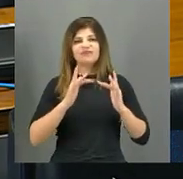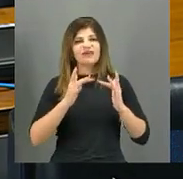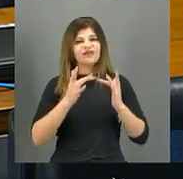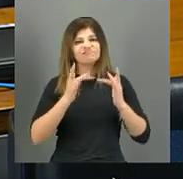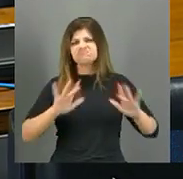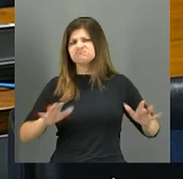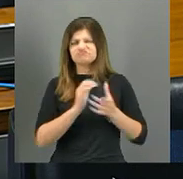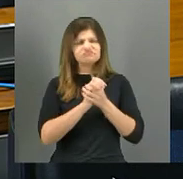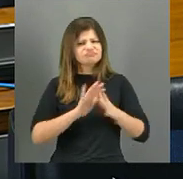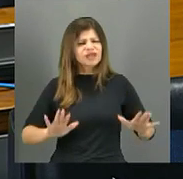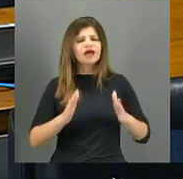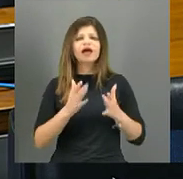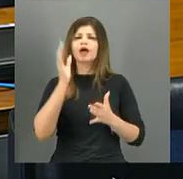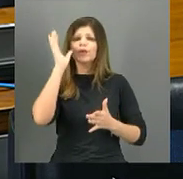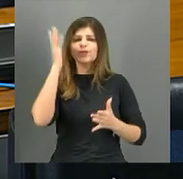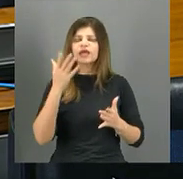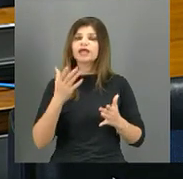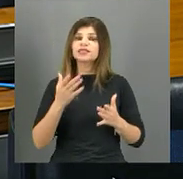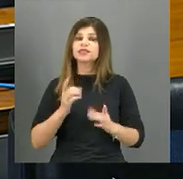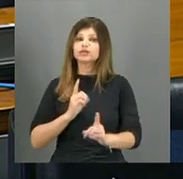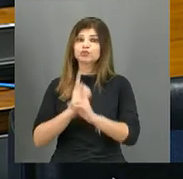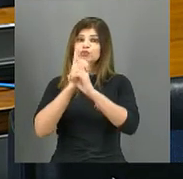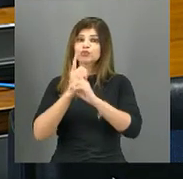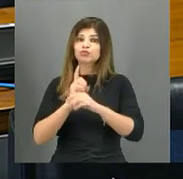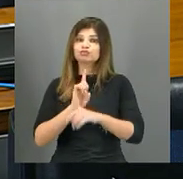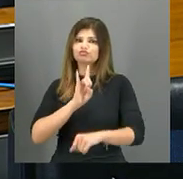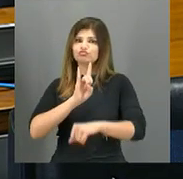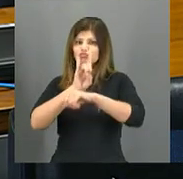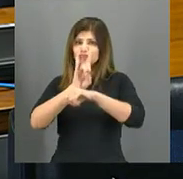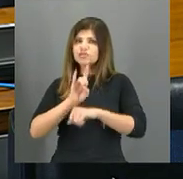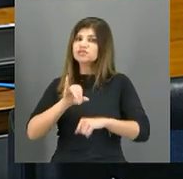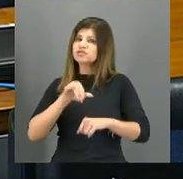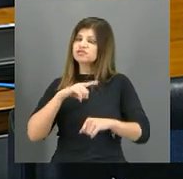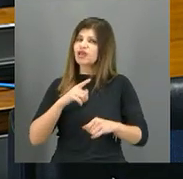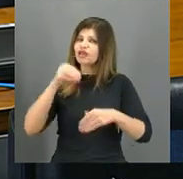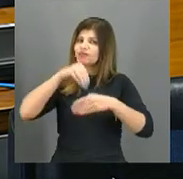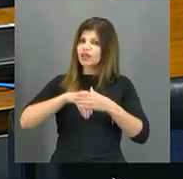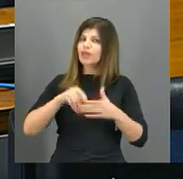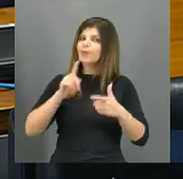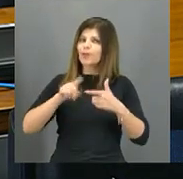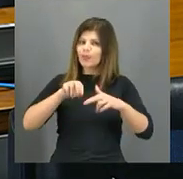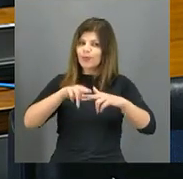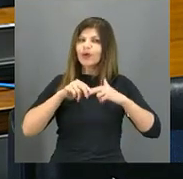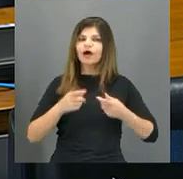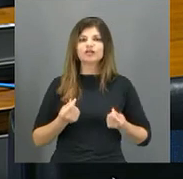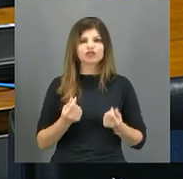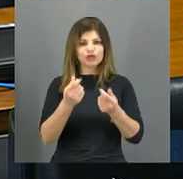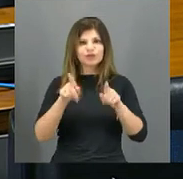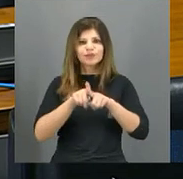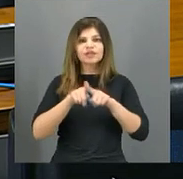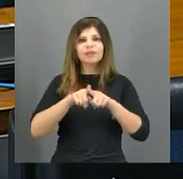em algumas situações após descoberta de traições, quando há interesses patrimoniais ou ainda envolvendo as demandas de guarda de